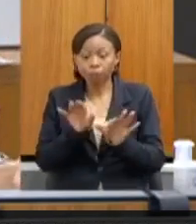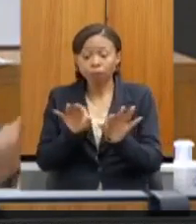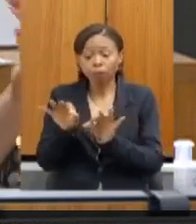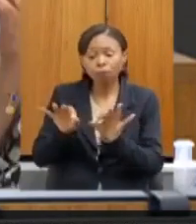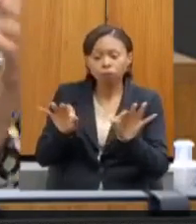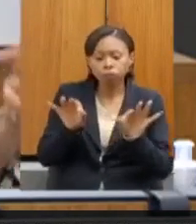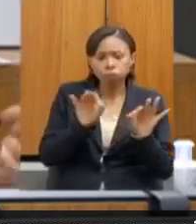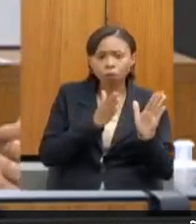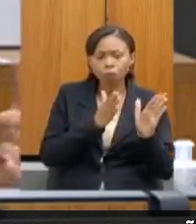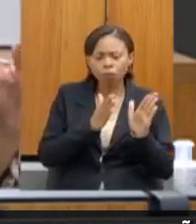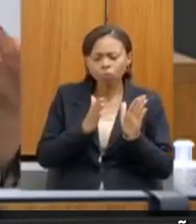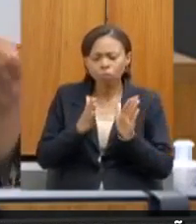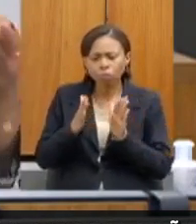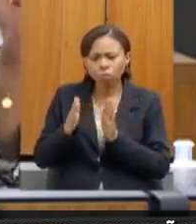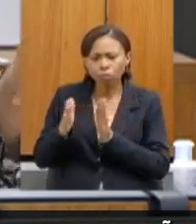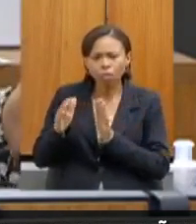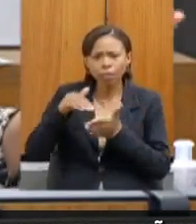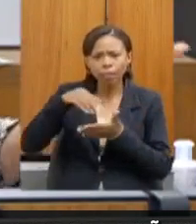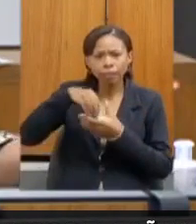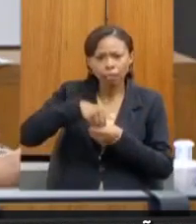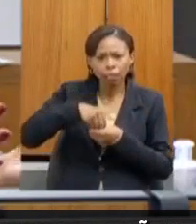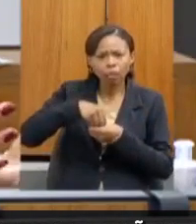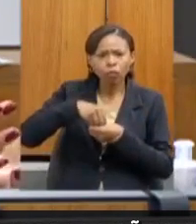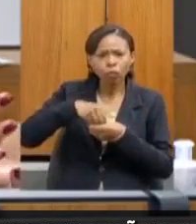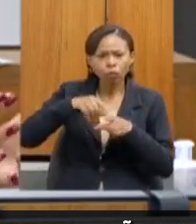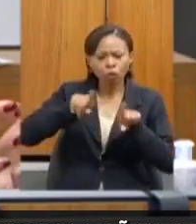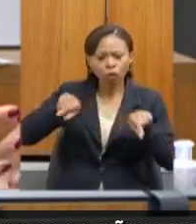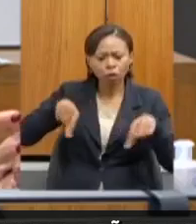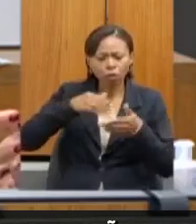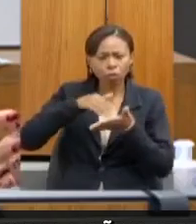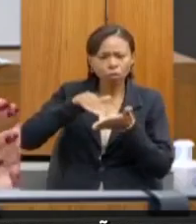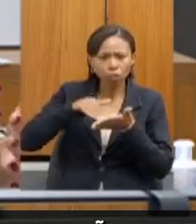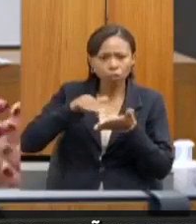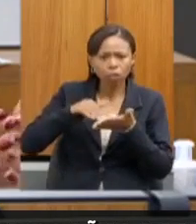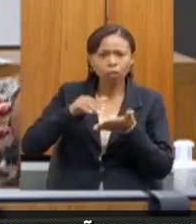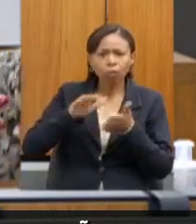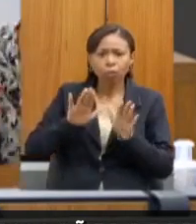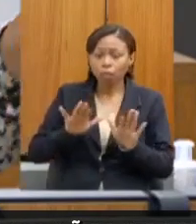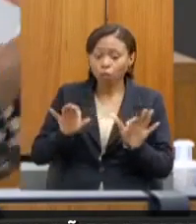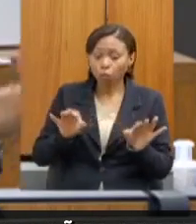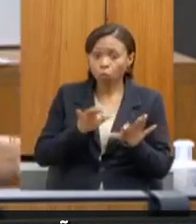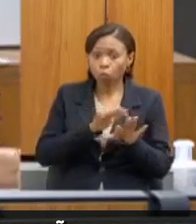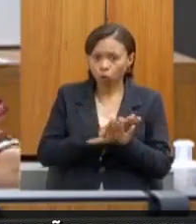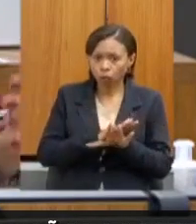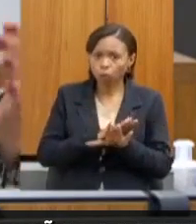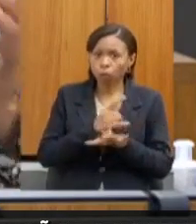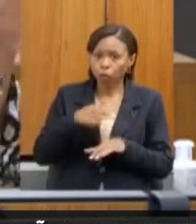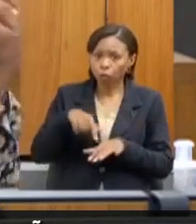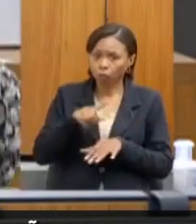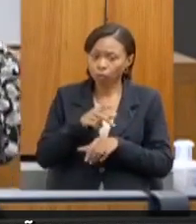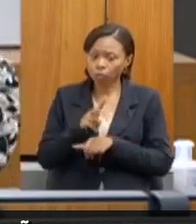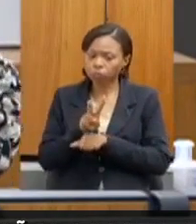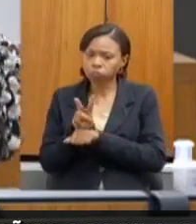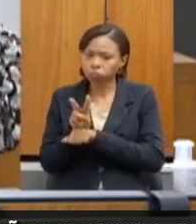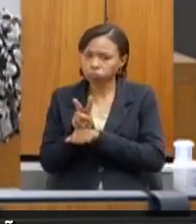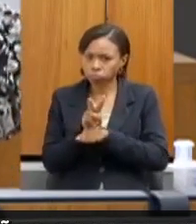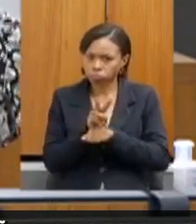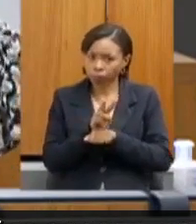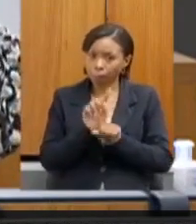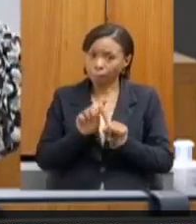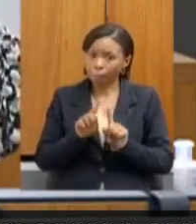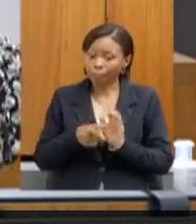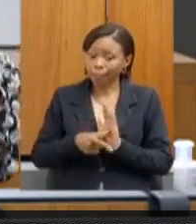pronto para que, neste momento, a gente fizesse uma grande força-tarefa de vistorias. Mas já antecipado todas as análises técnicas